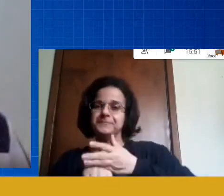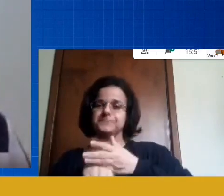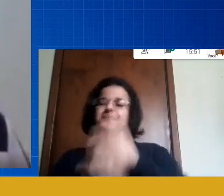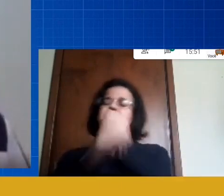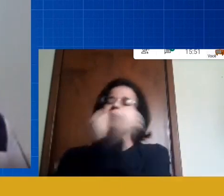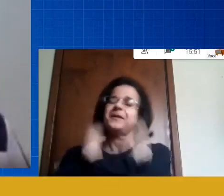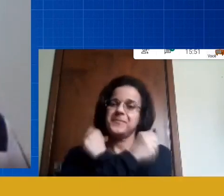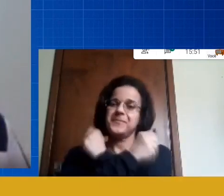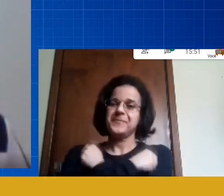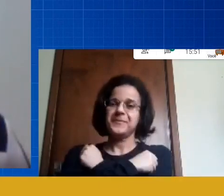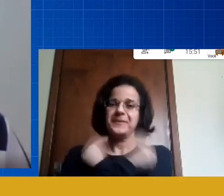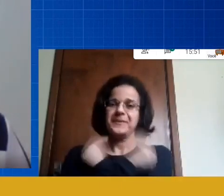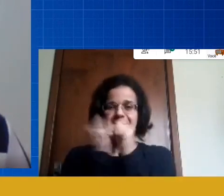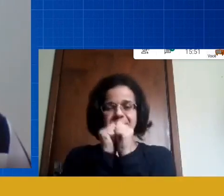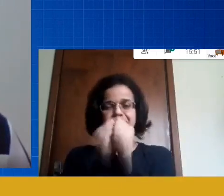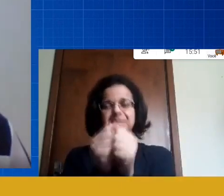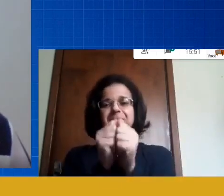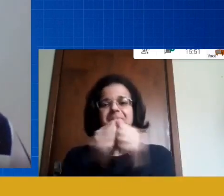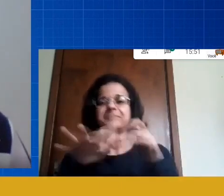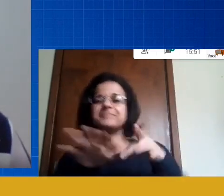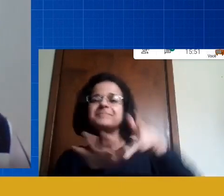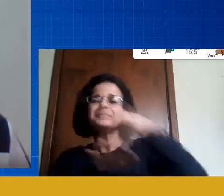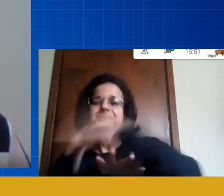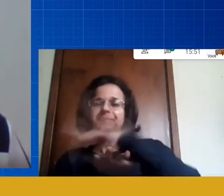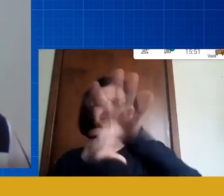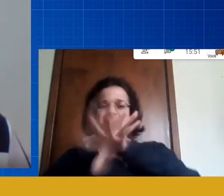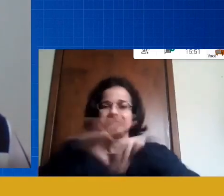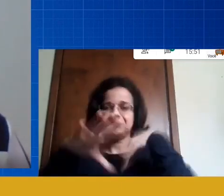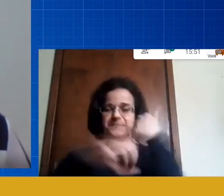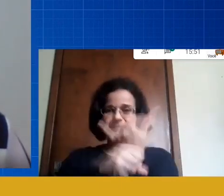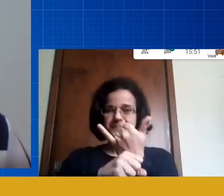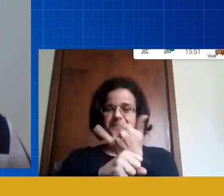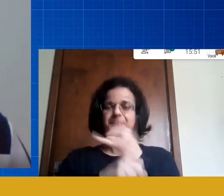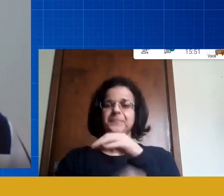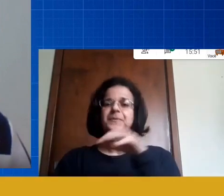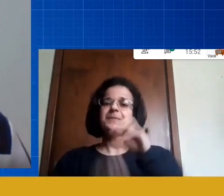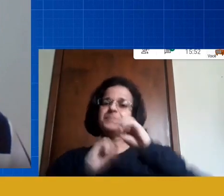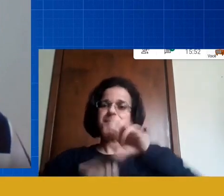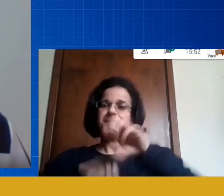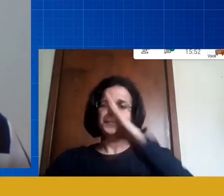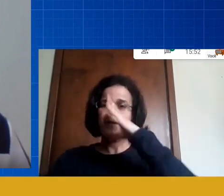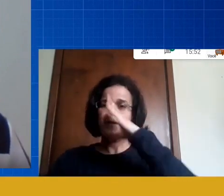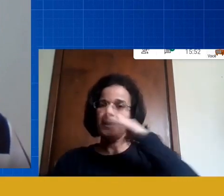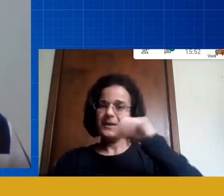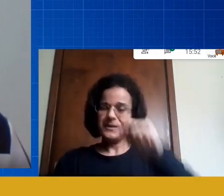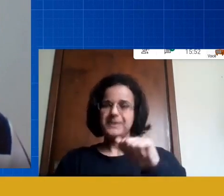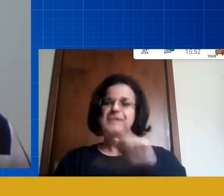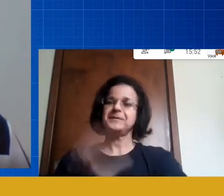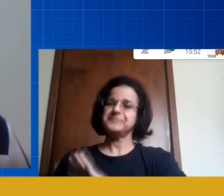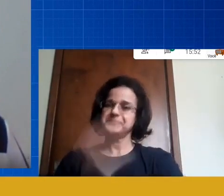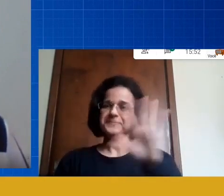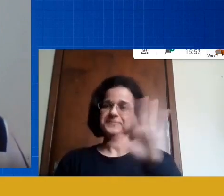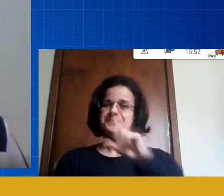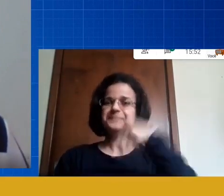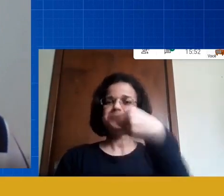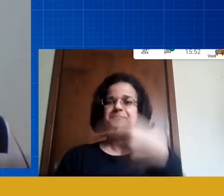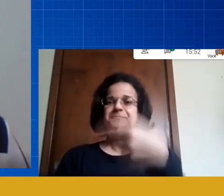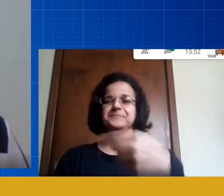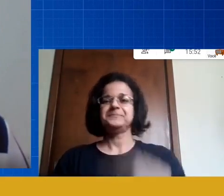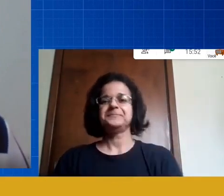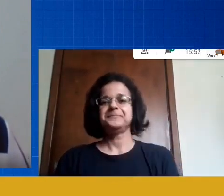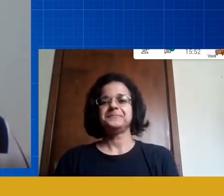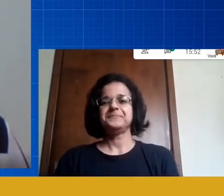acompanhe a gente nas redes sociais canal YouTube Educação Araucária fique com Deus e até a próxima e até a próxima